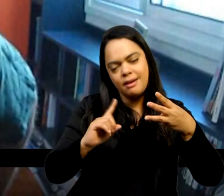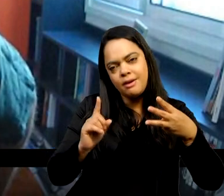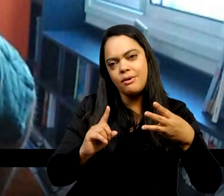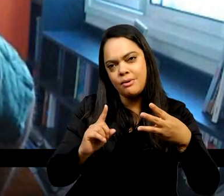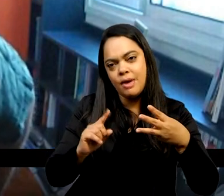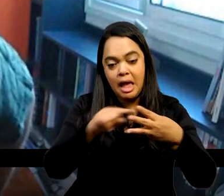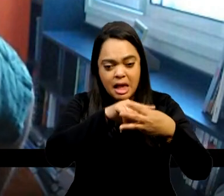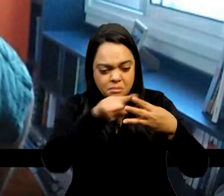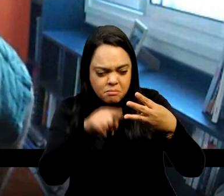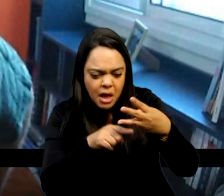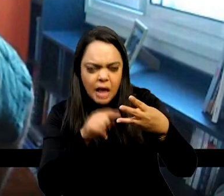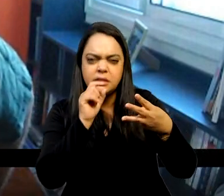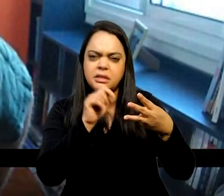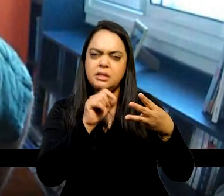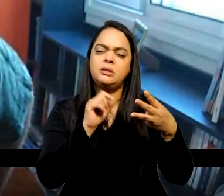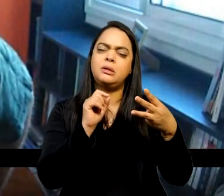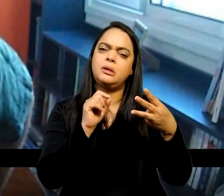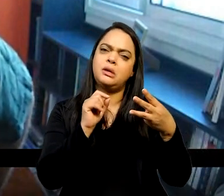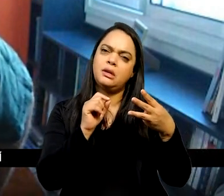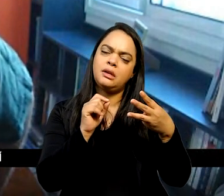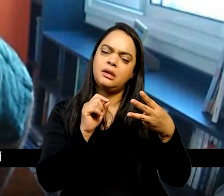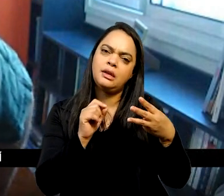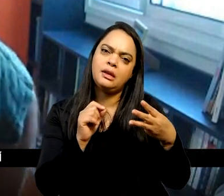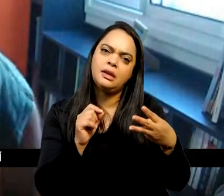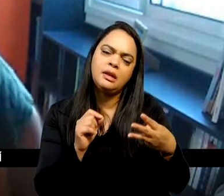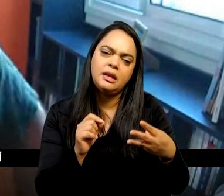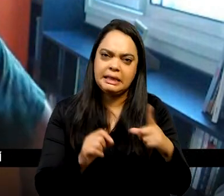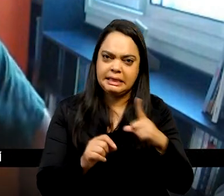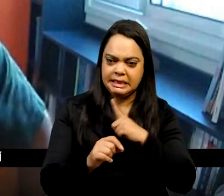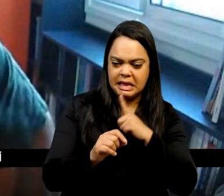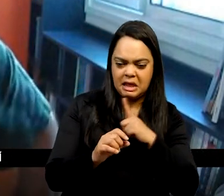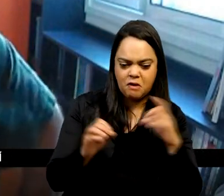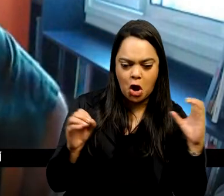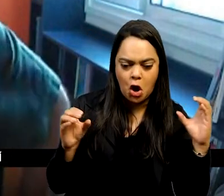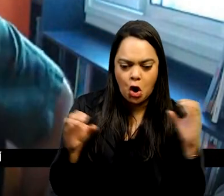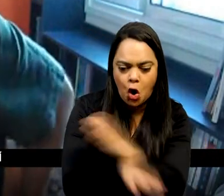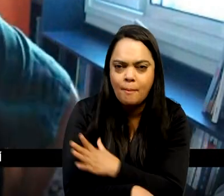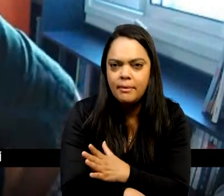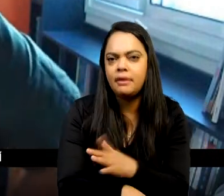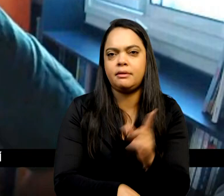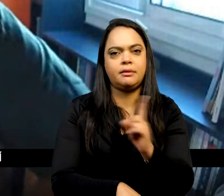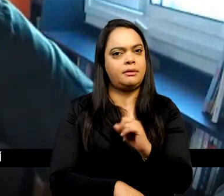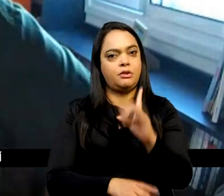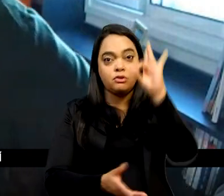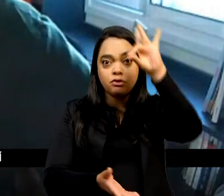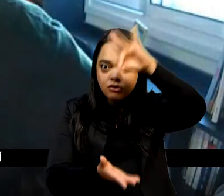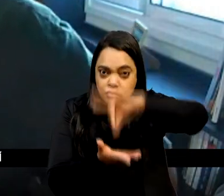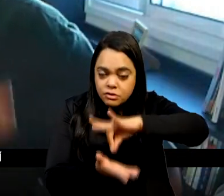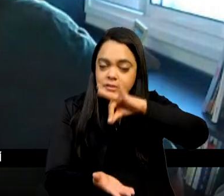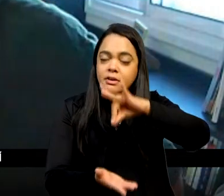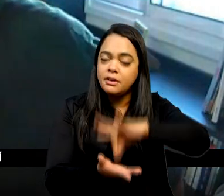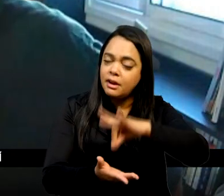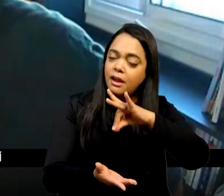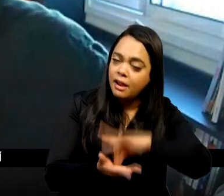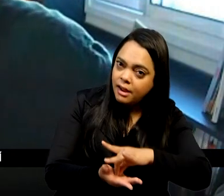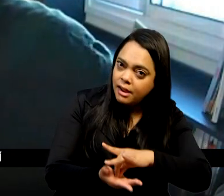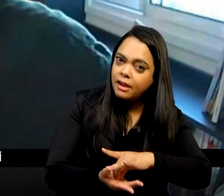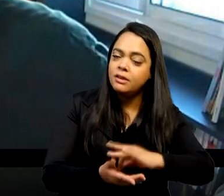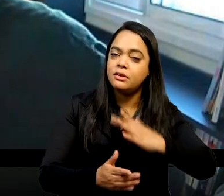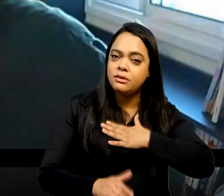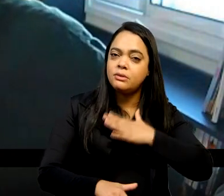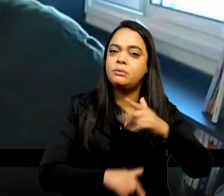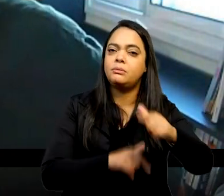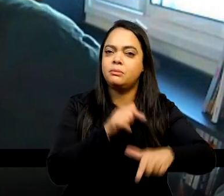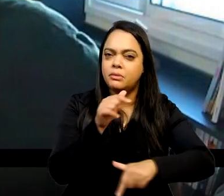nenhuma dessas três coisas o foi de maneira absoluta. Muito modestamente, então, nos meus trabalhos, como, por exemplo,